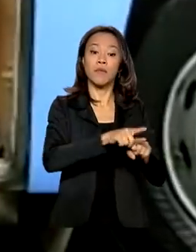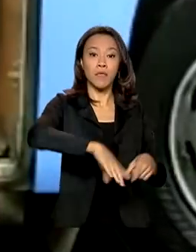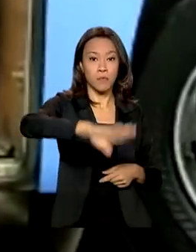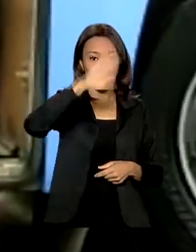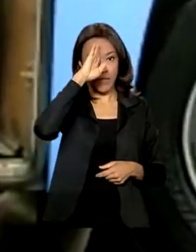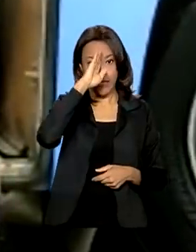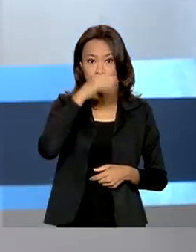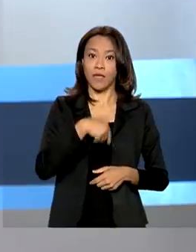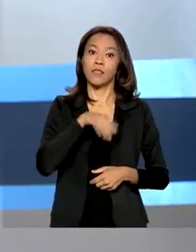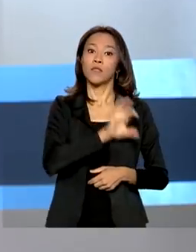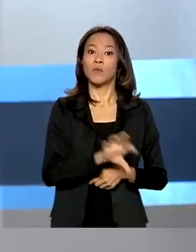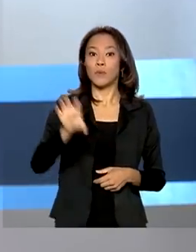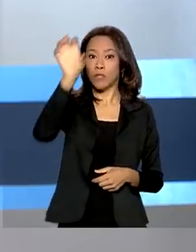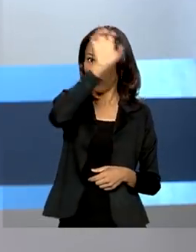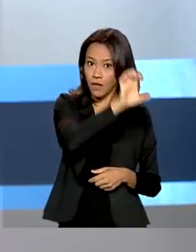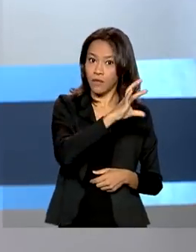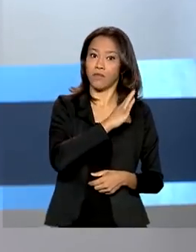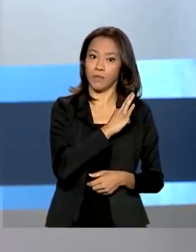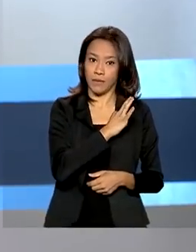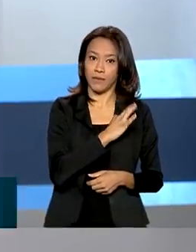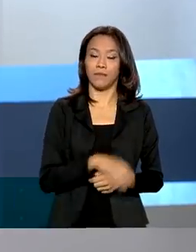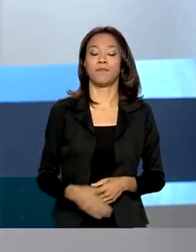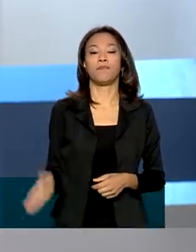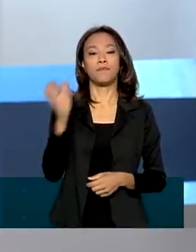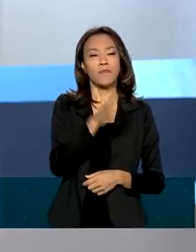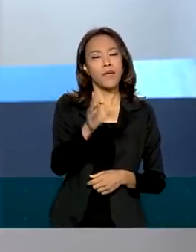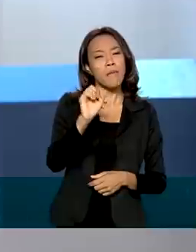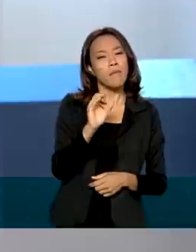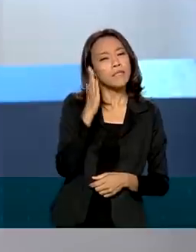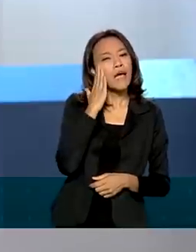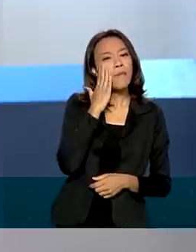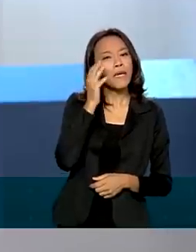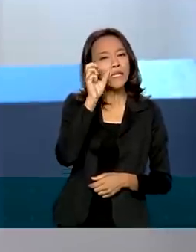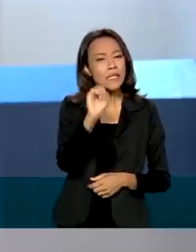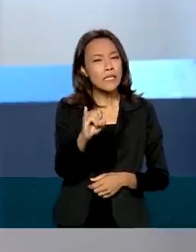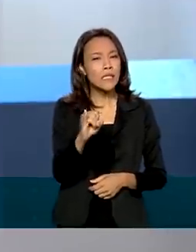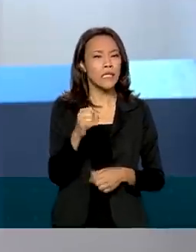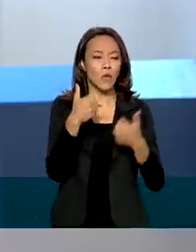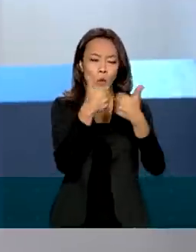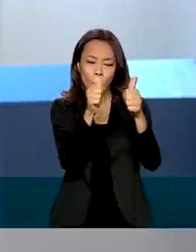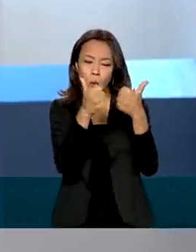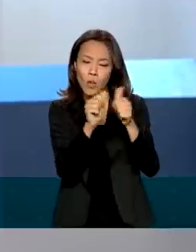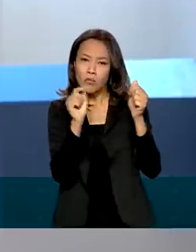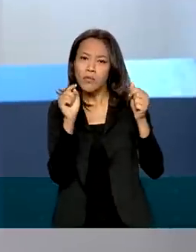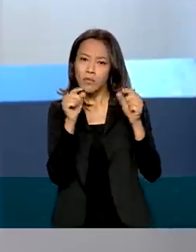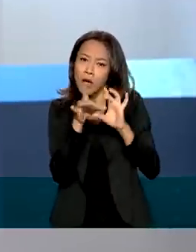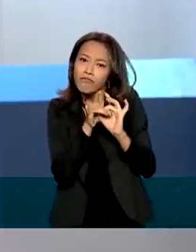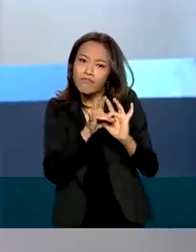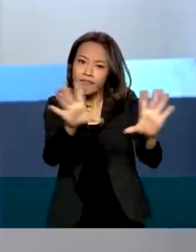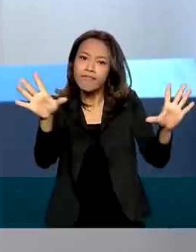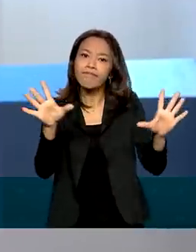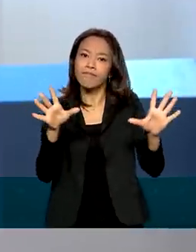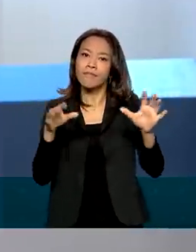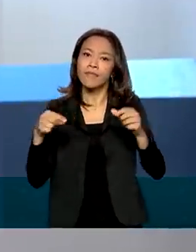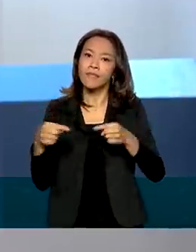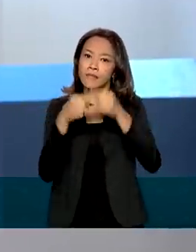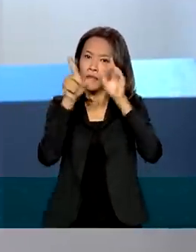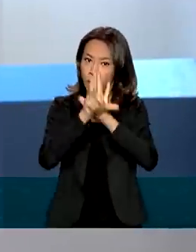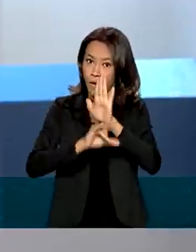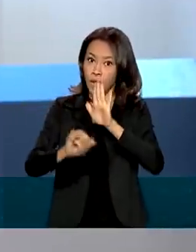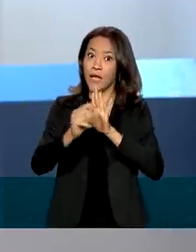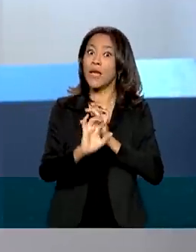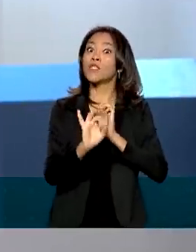dos Estados. Para saber se um veículo de passageiros está autorizado a circular, basta entrar em